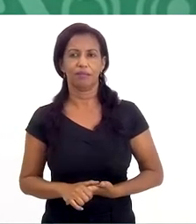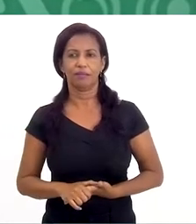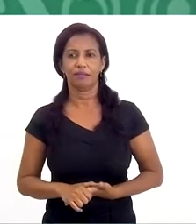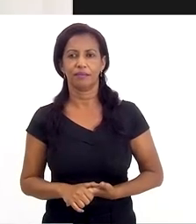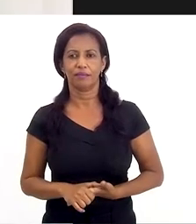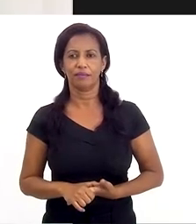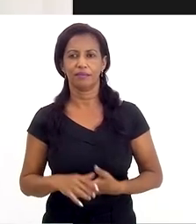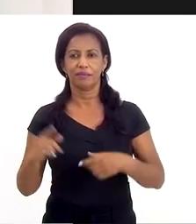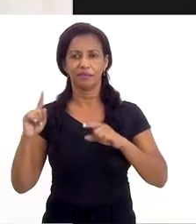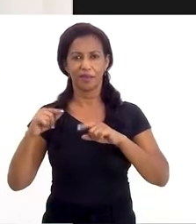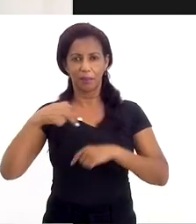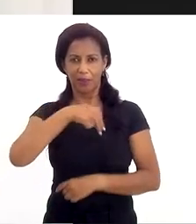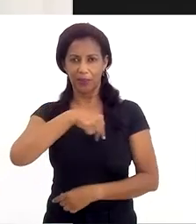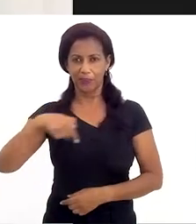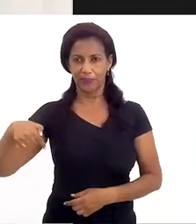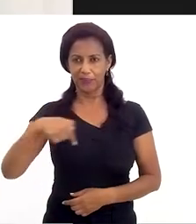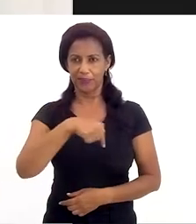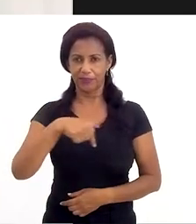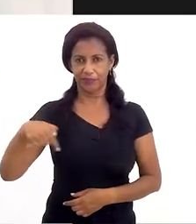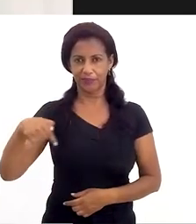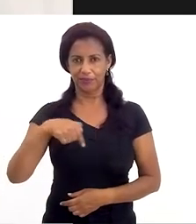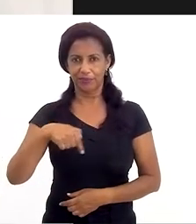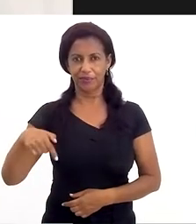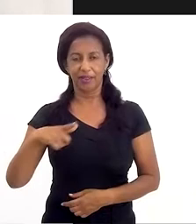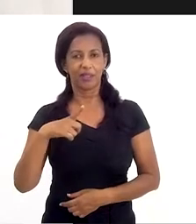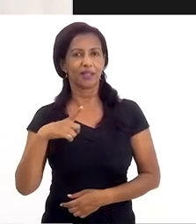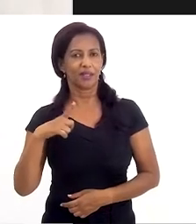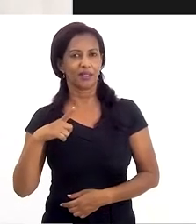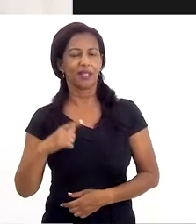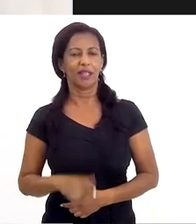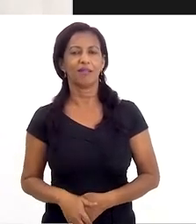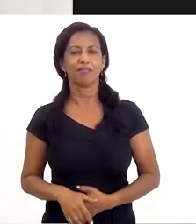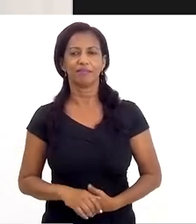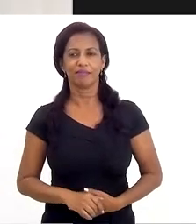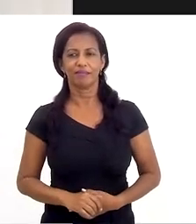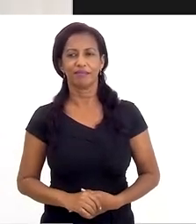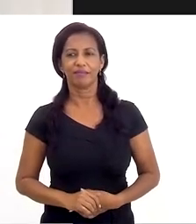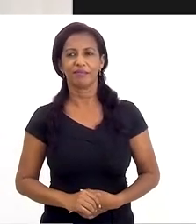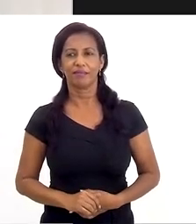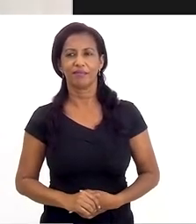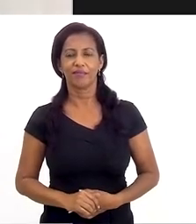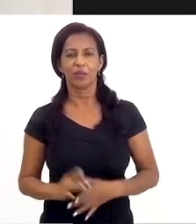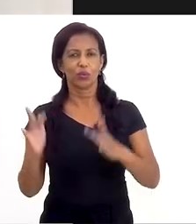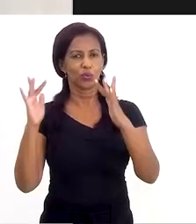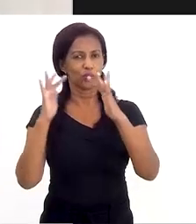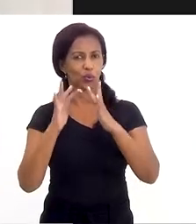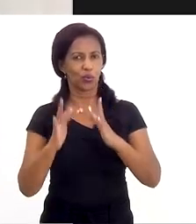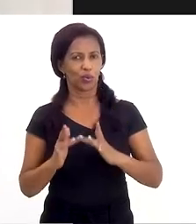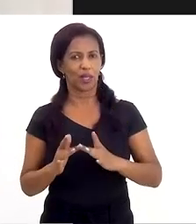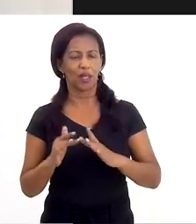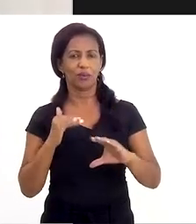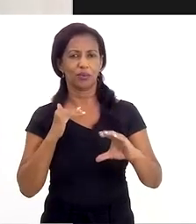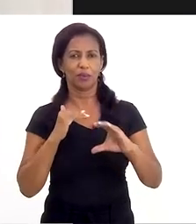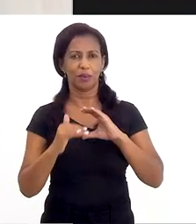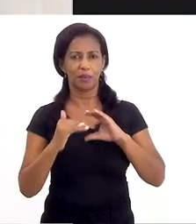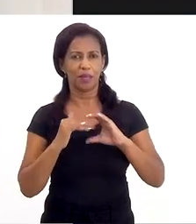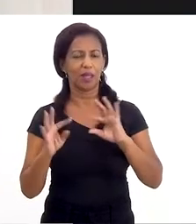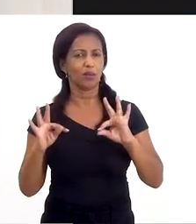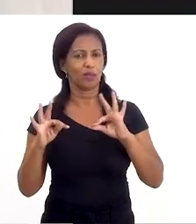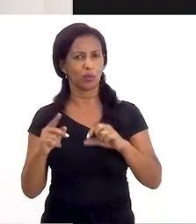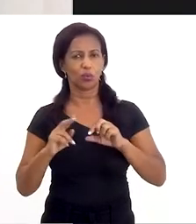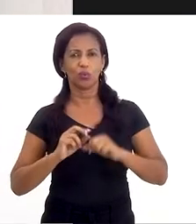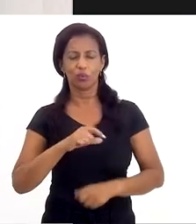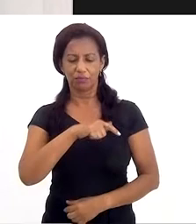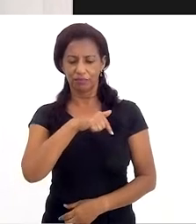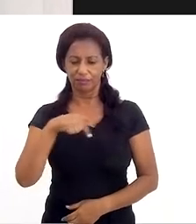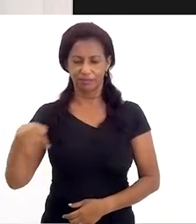é arroba, diga, underline, não abuso sexual, lá tem o link do site também, dos contatos no e-mail, tem o link